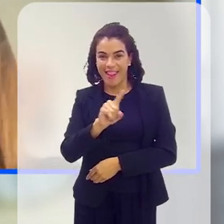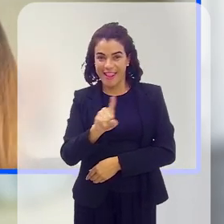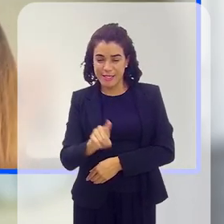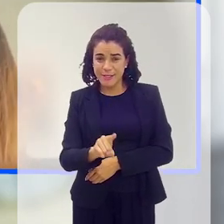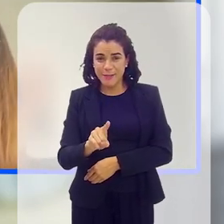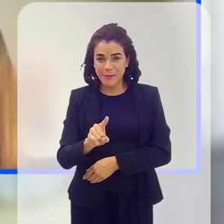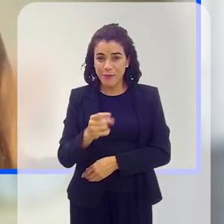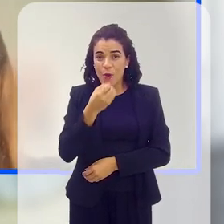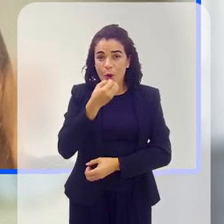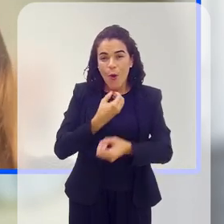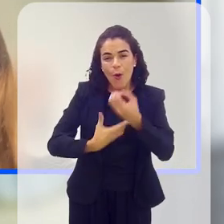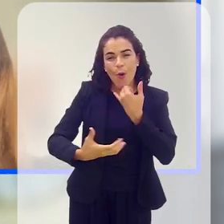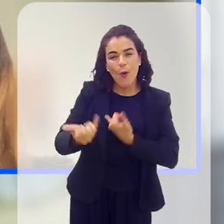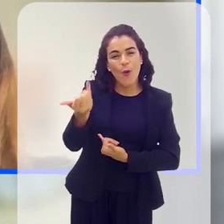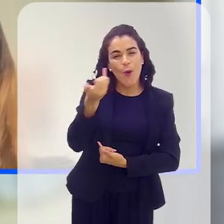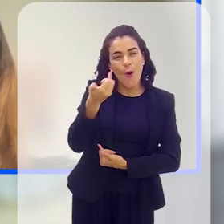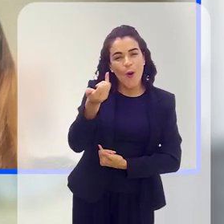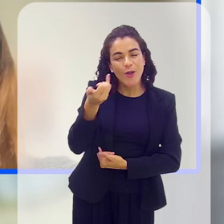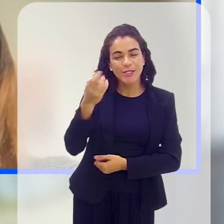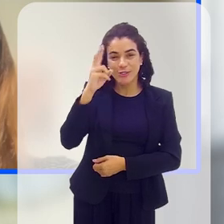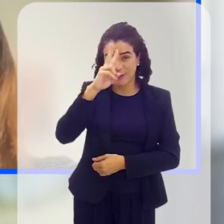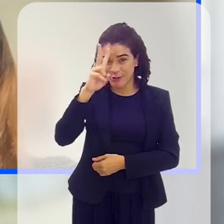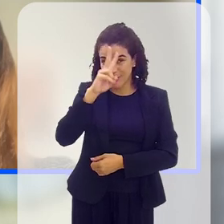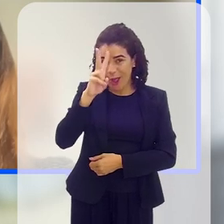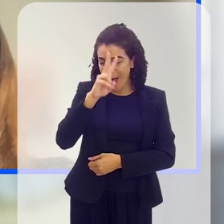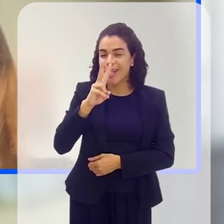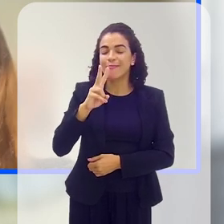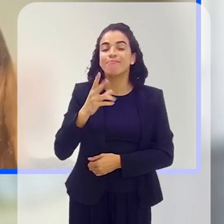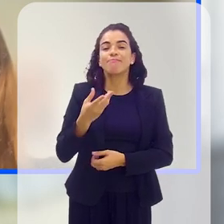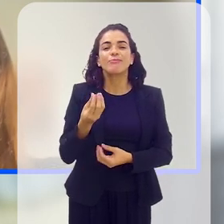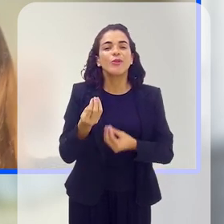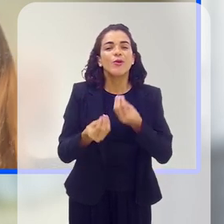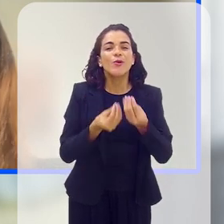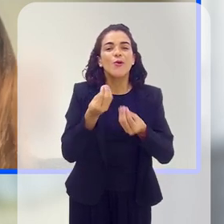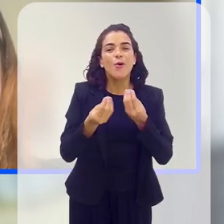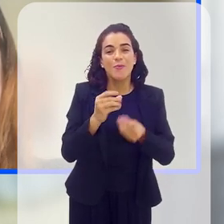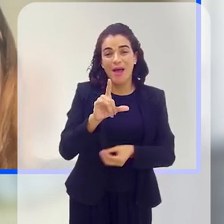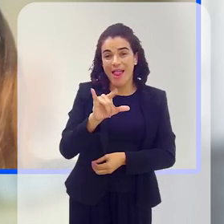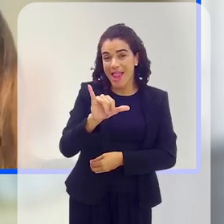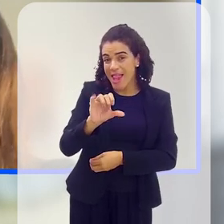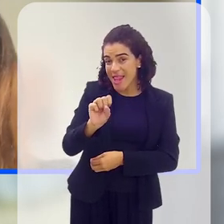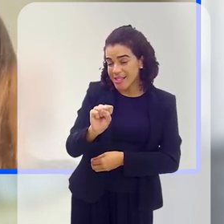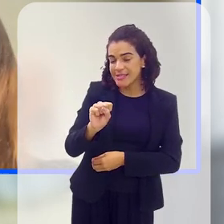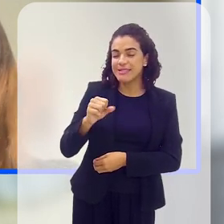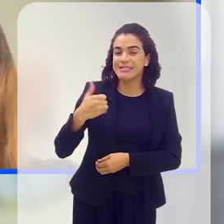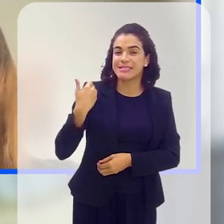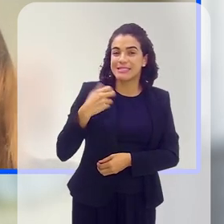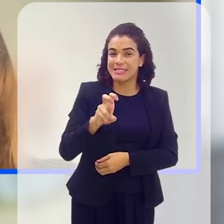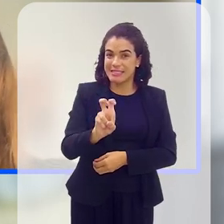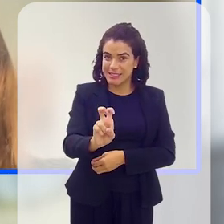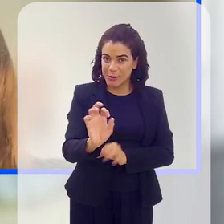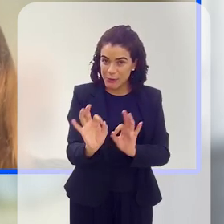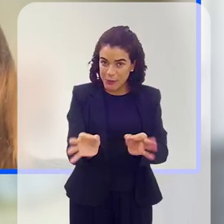história de vocês. A Liz hoje tem cinco anos. Como que está sendo fazer parte desse projeto?